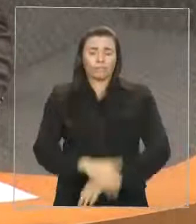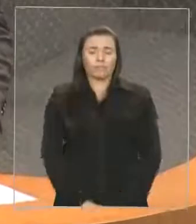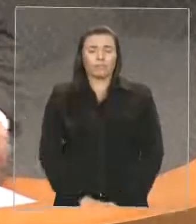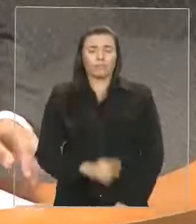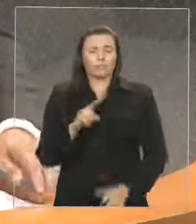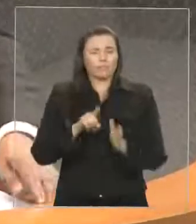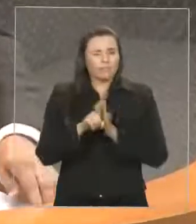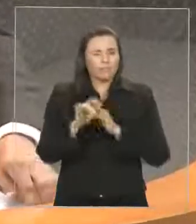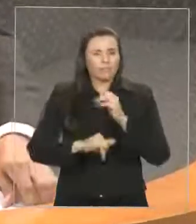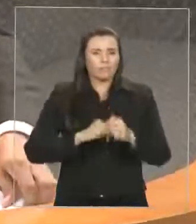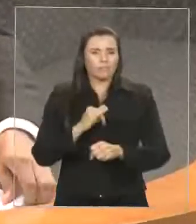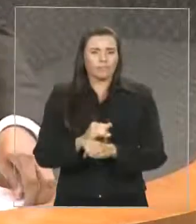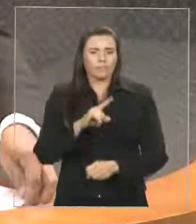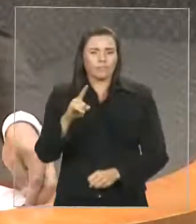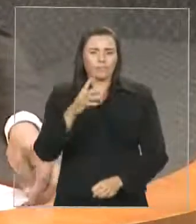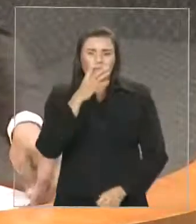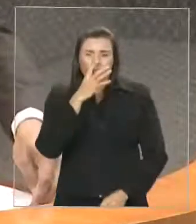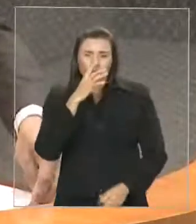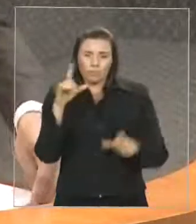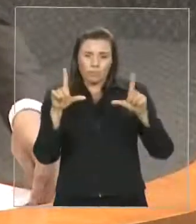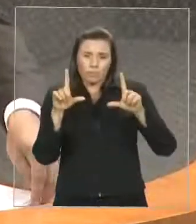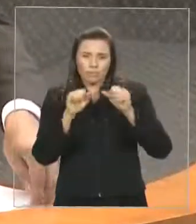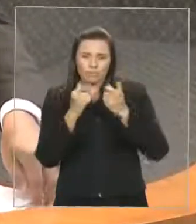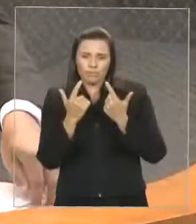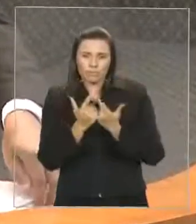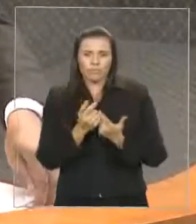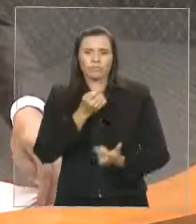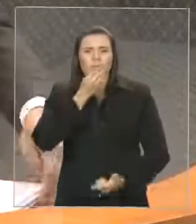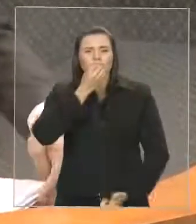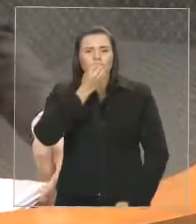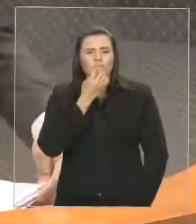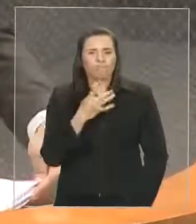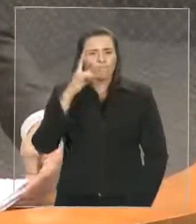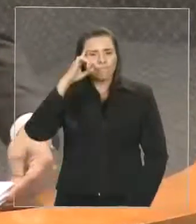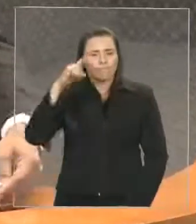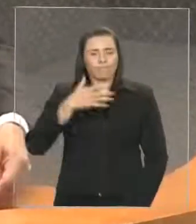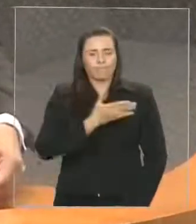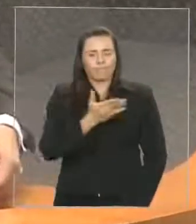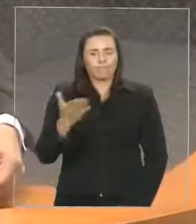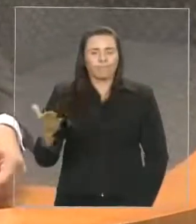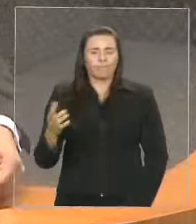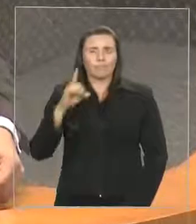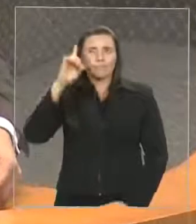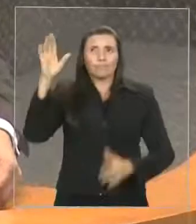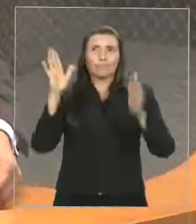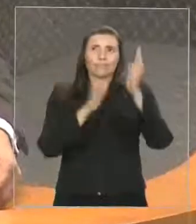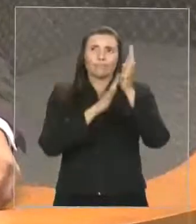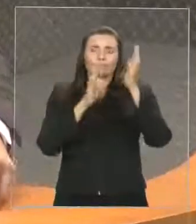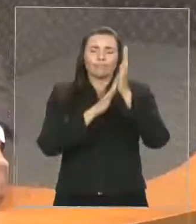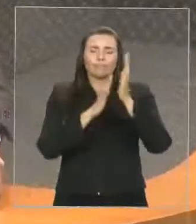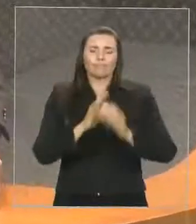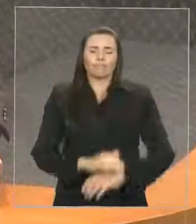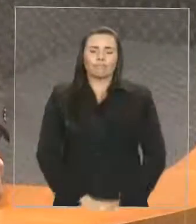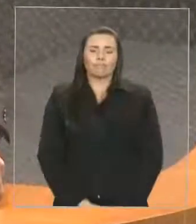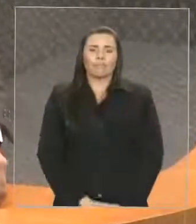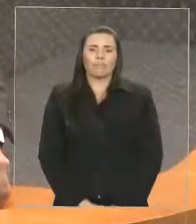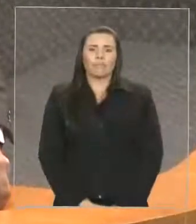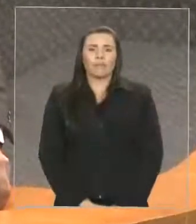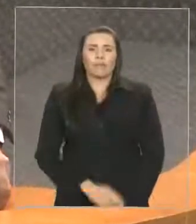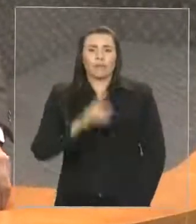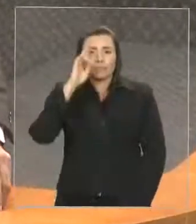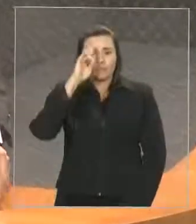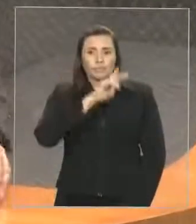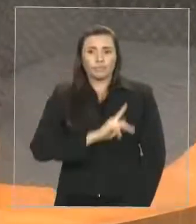internautas, telespectadores que nos acompanham através da TV Assembleia, o nosso mais cordial bom dia, que Deus seja louvado. Senhor